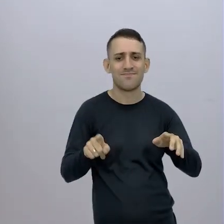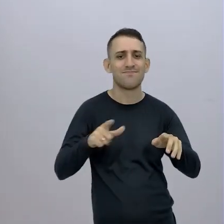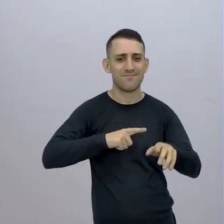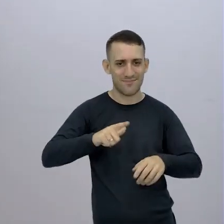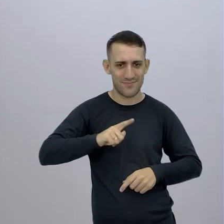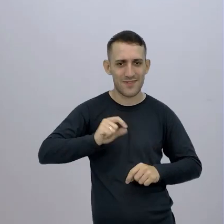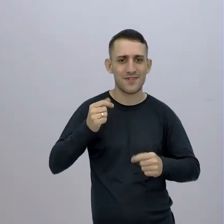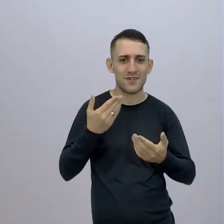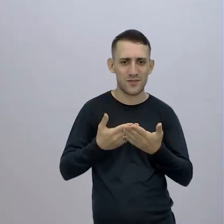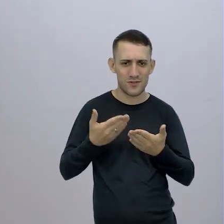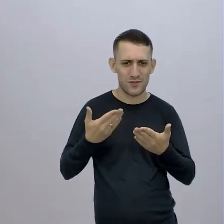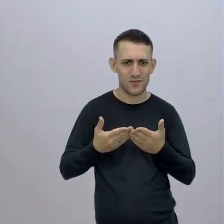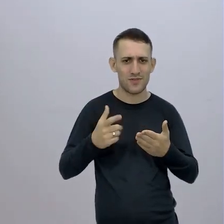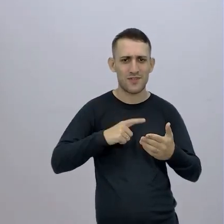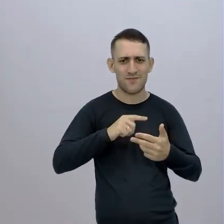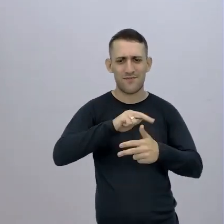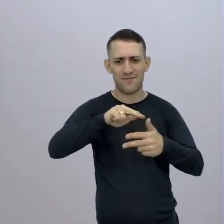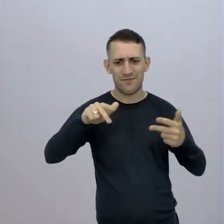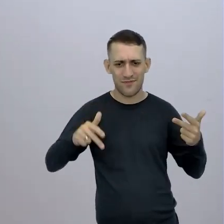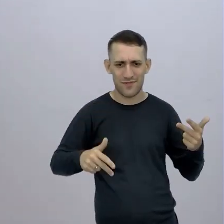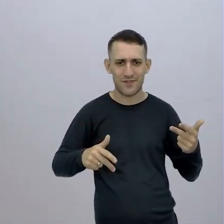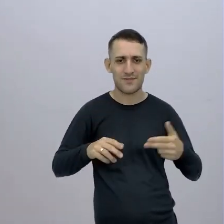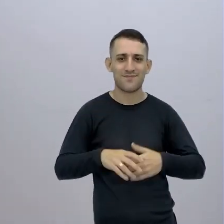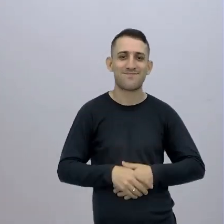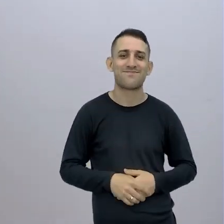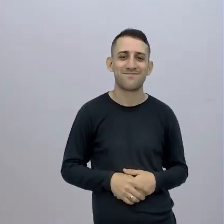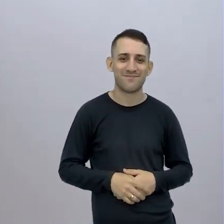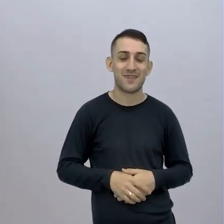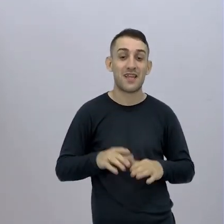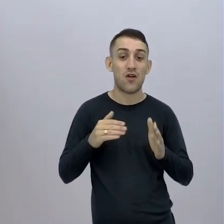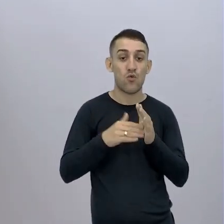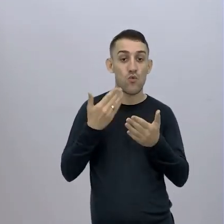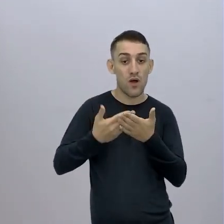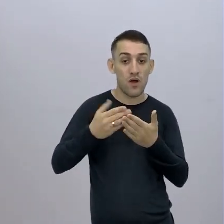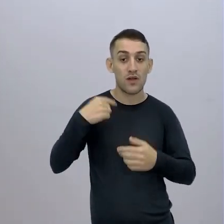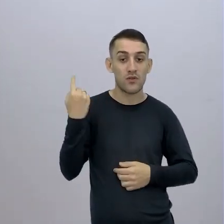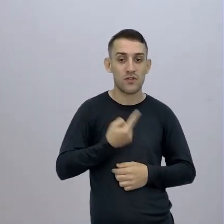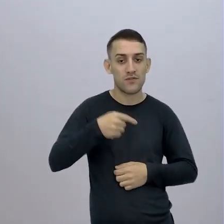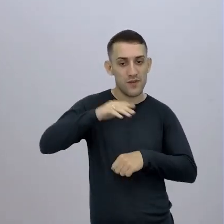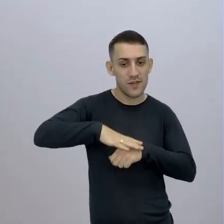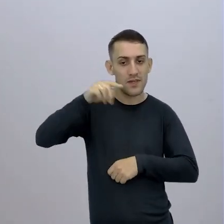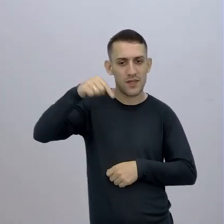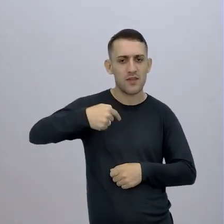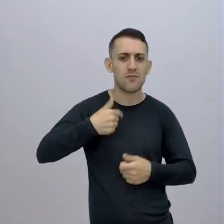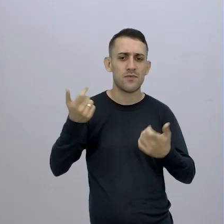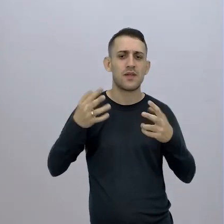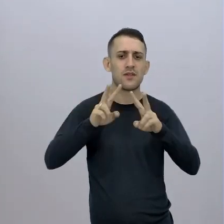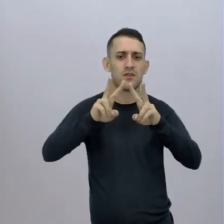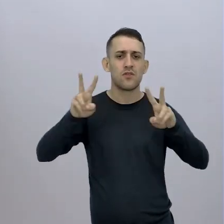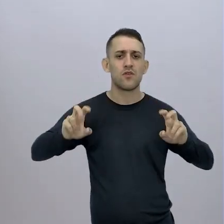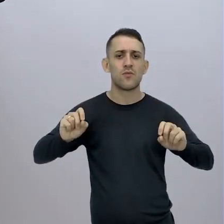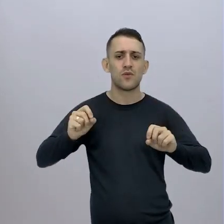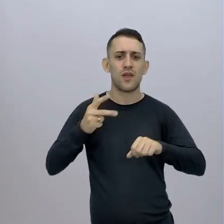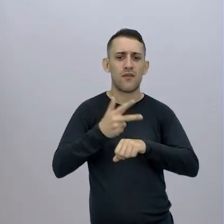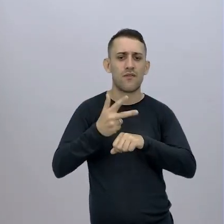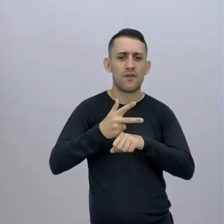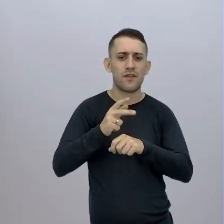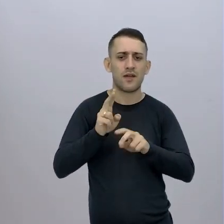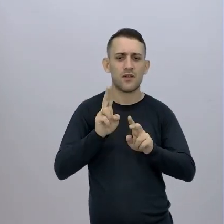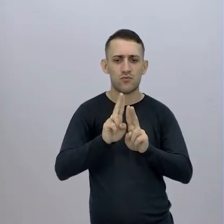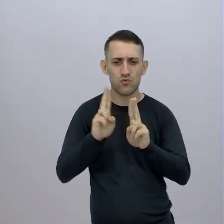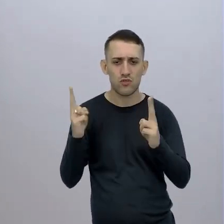Falamos de galáquias Estrelas Formação do sistema solar Na última aula Que a gente deu agora Eu falei sobre Vida no universo